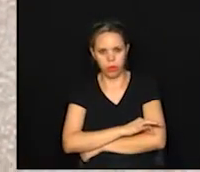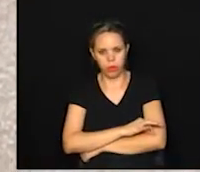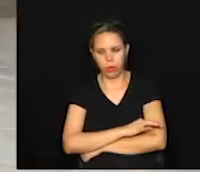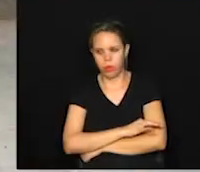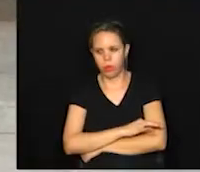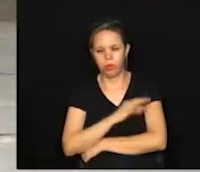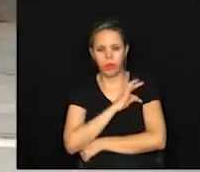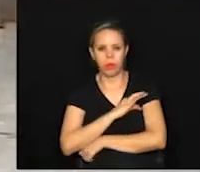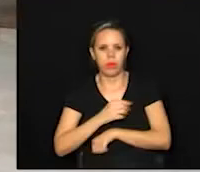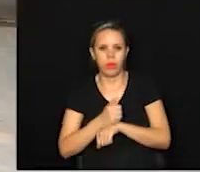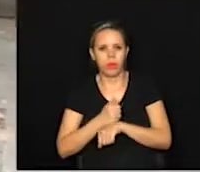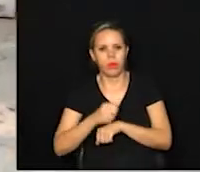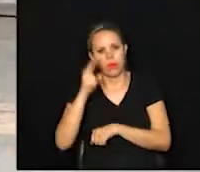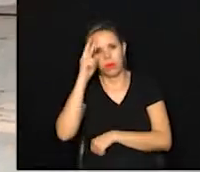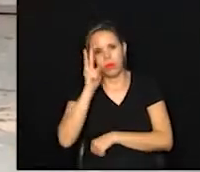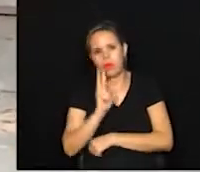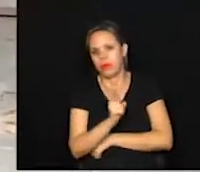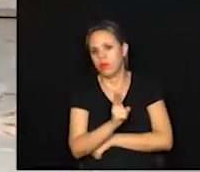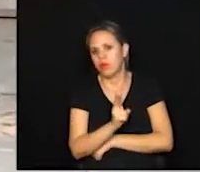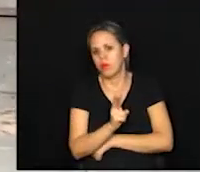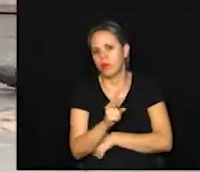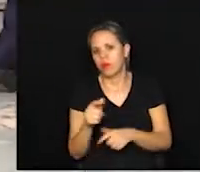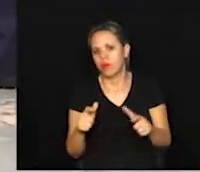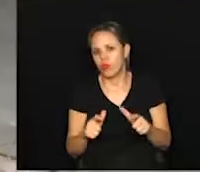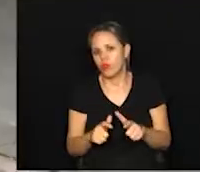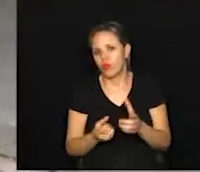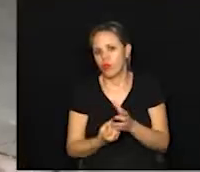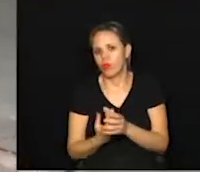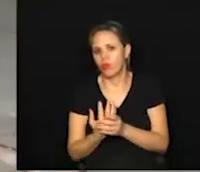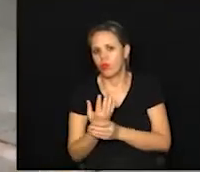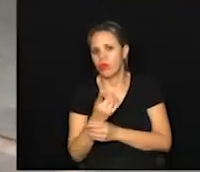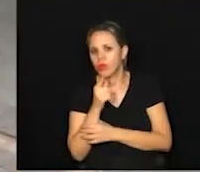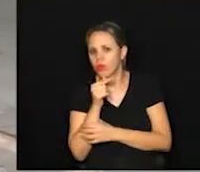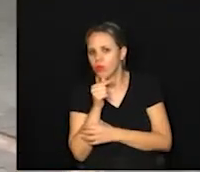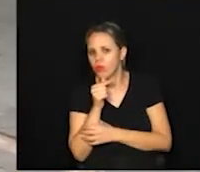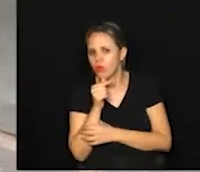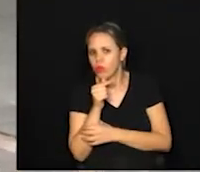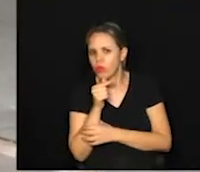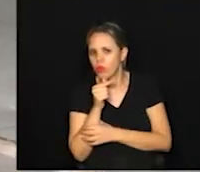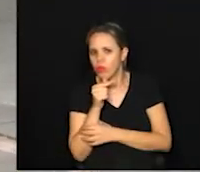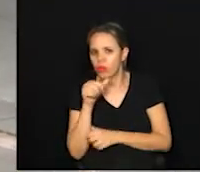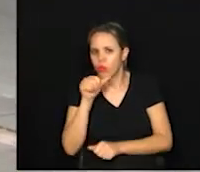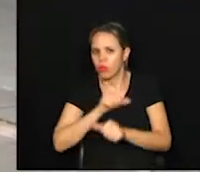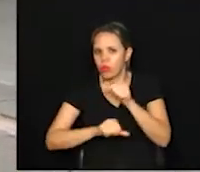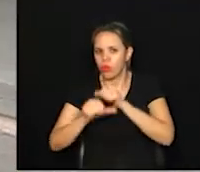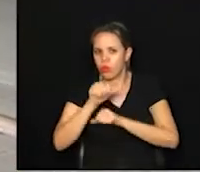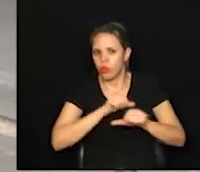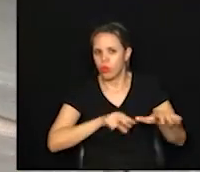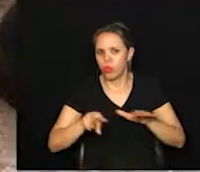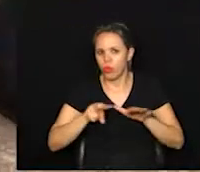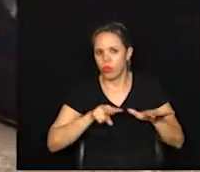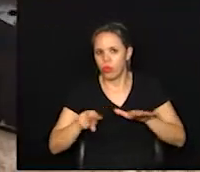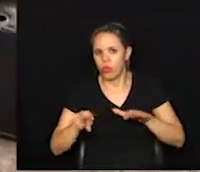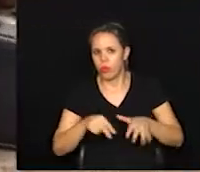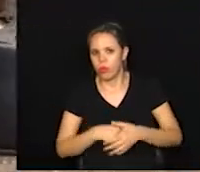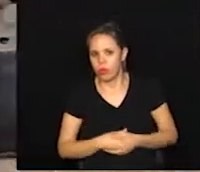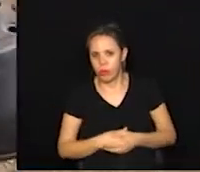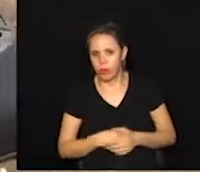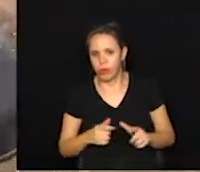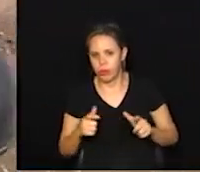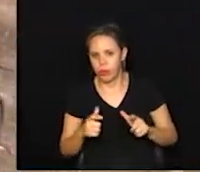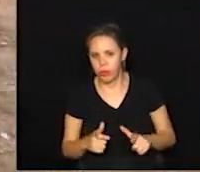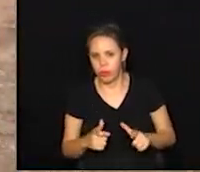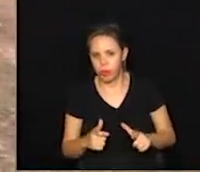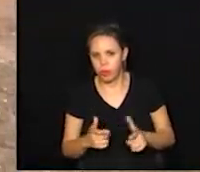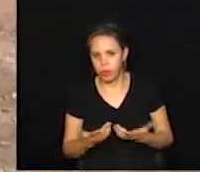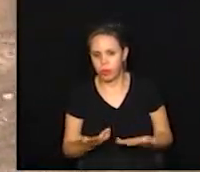Os técnicos lembram sempre que os recipientes com plantas aquáticas devem ter a água trocada todas as semanas e os pratinhos